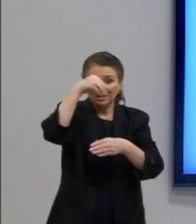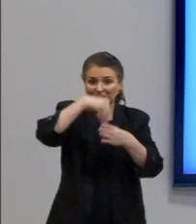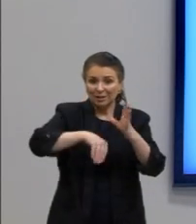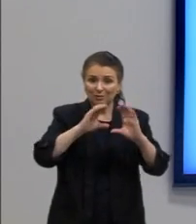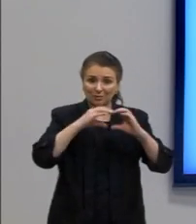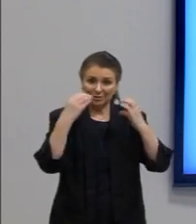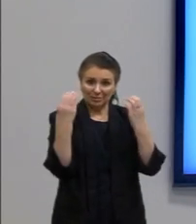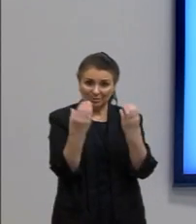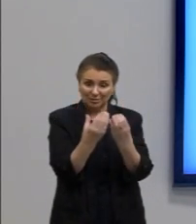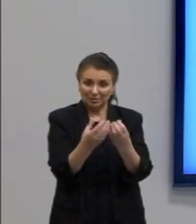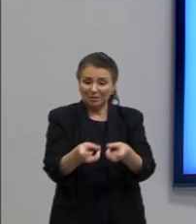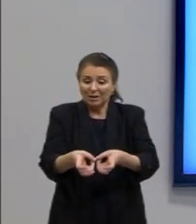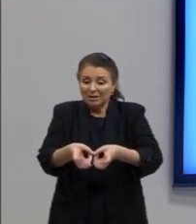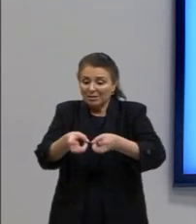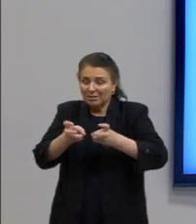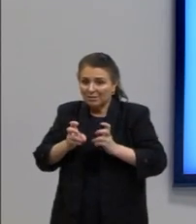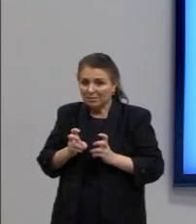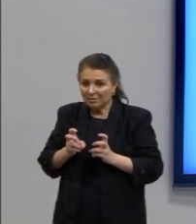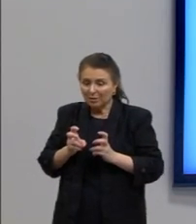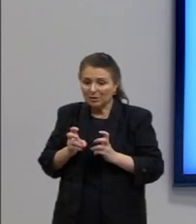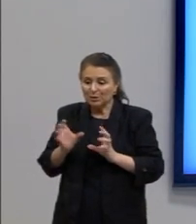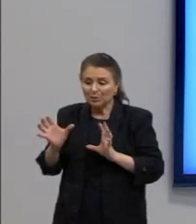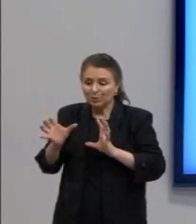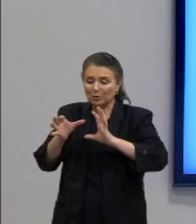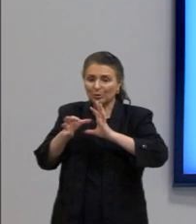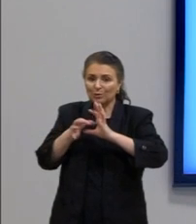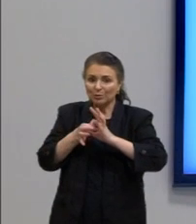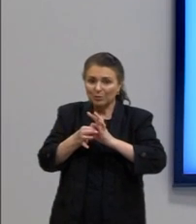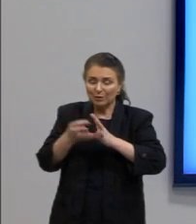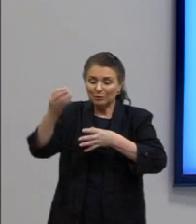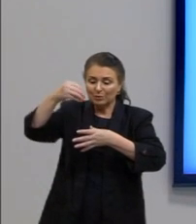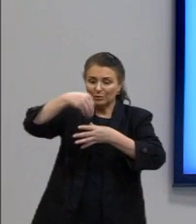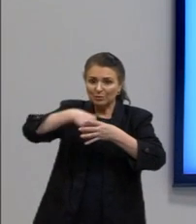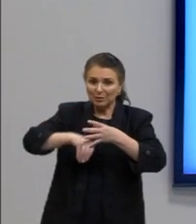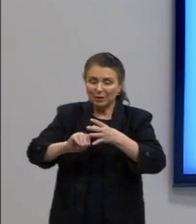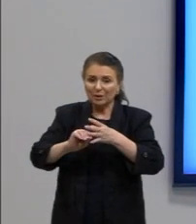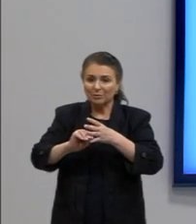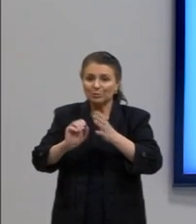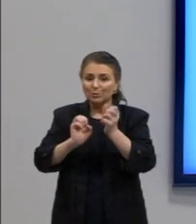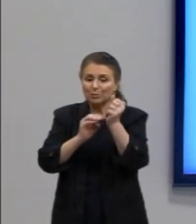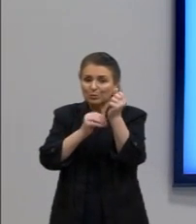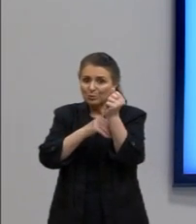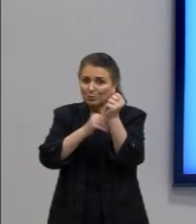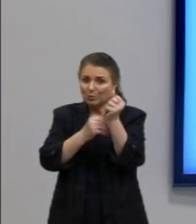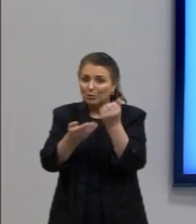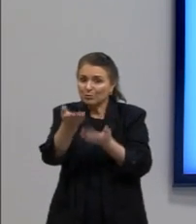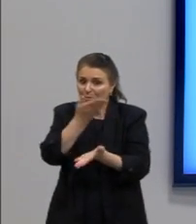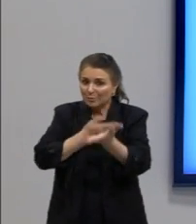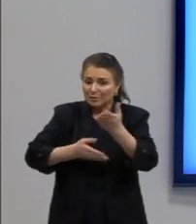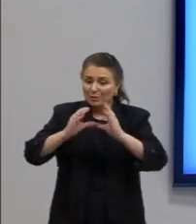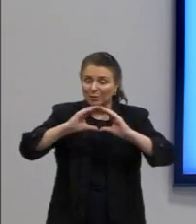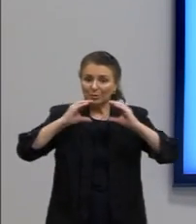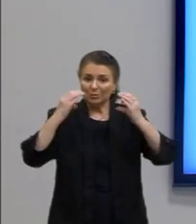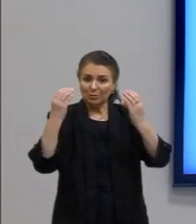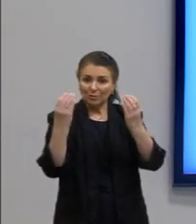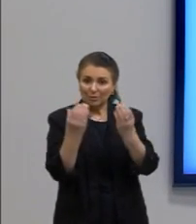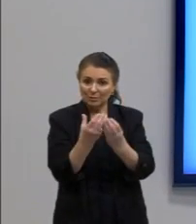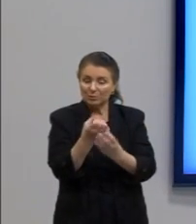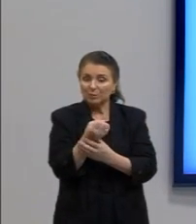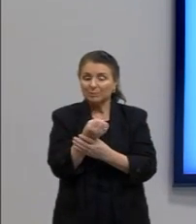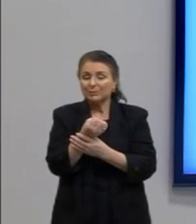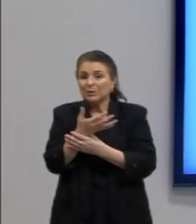receptor e nos vínculos introjetados por códigos partilhados com a comunidade de quanto